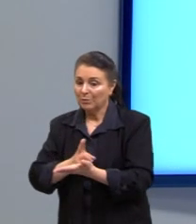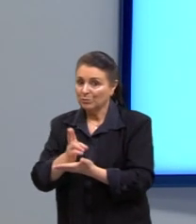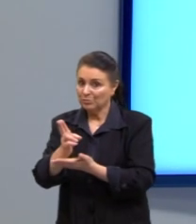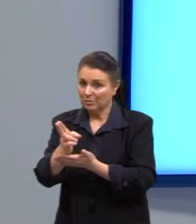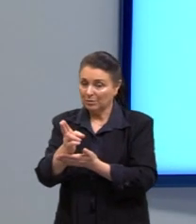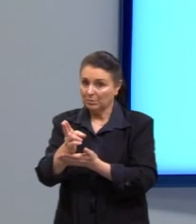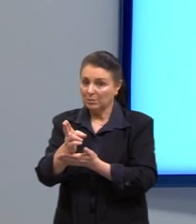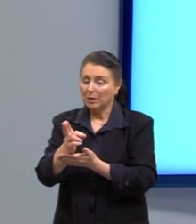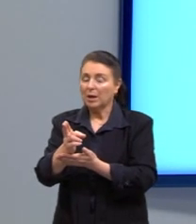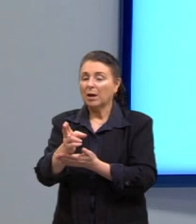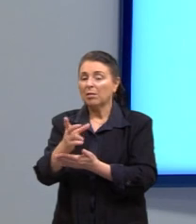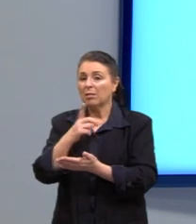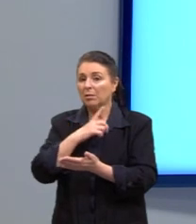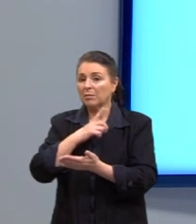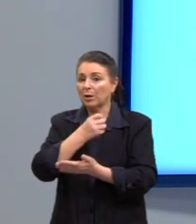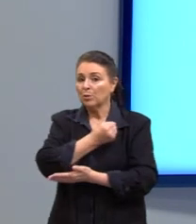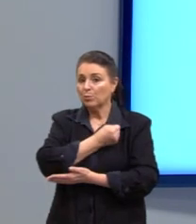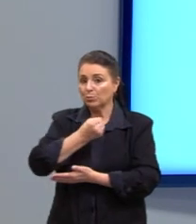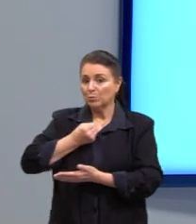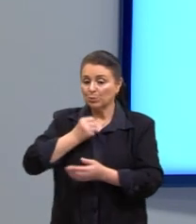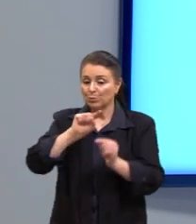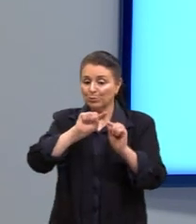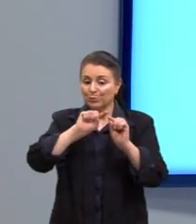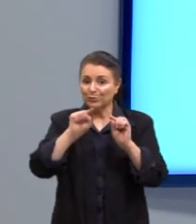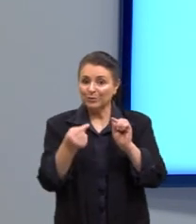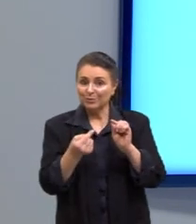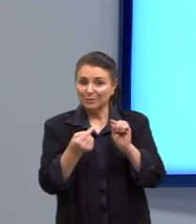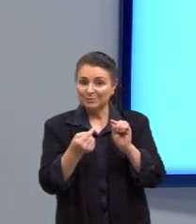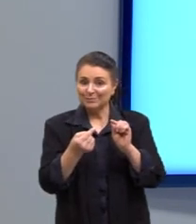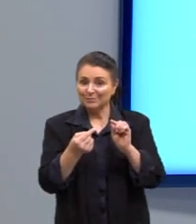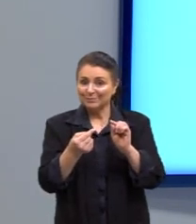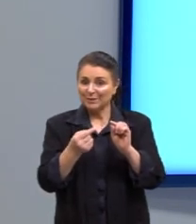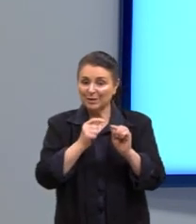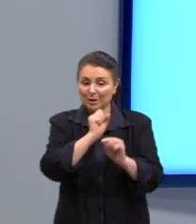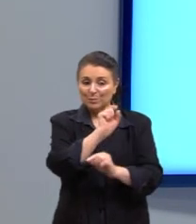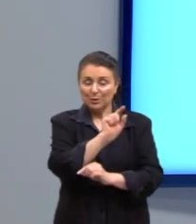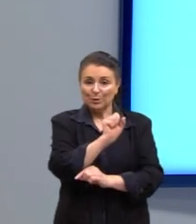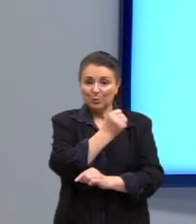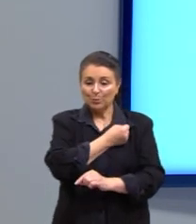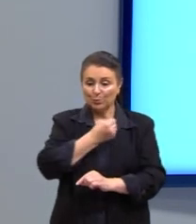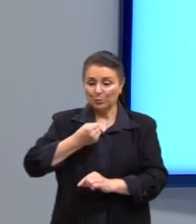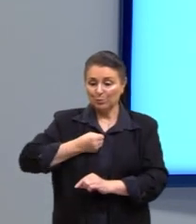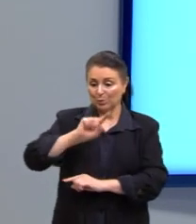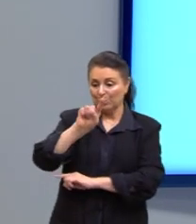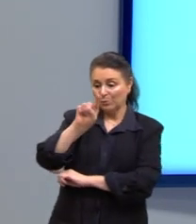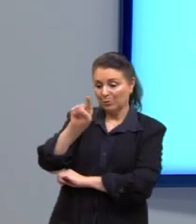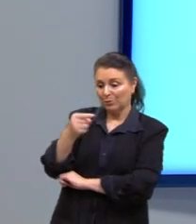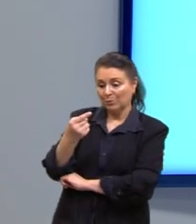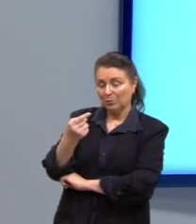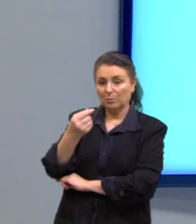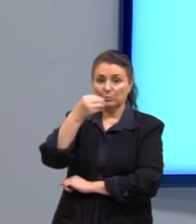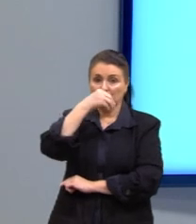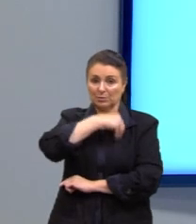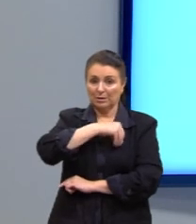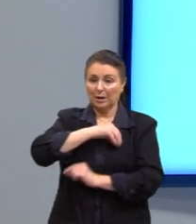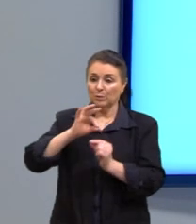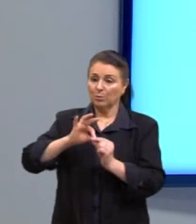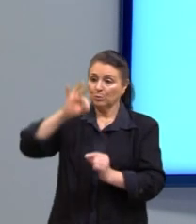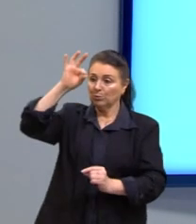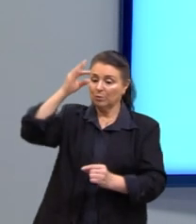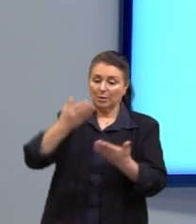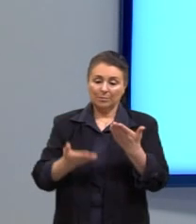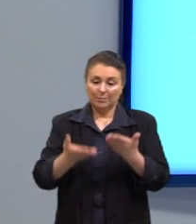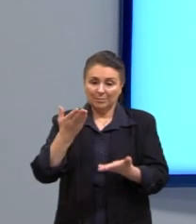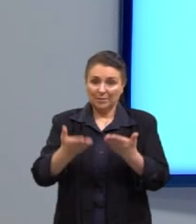ela vai envolver ali os números com vírgula, os números decimais. Porque quando a gente fala em salário, altura, peso,